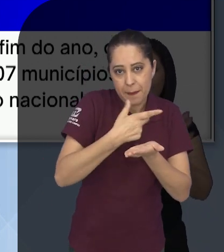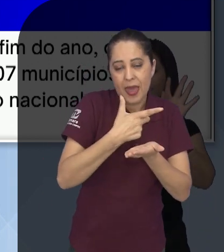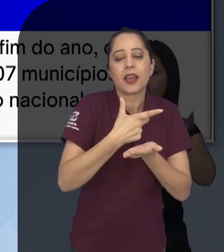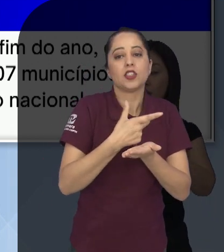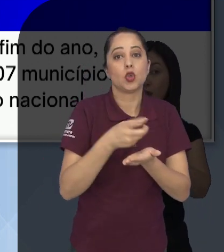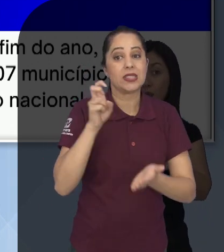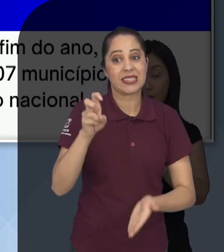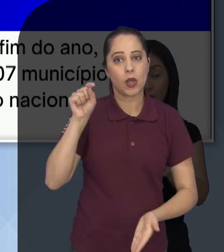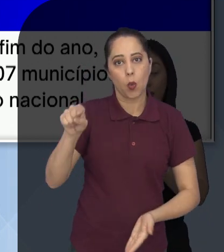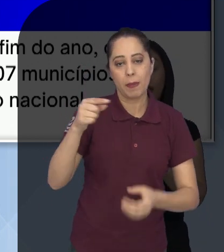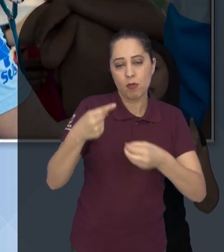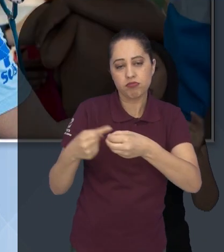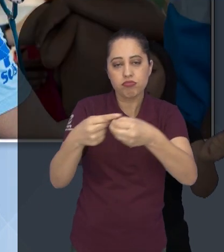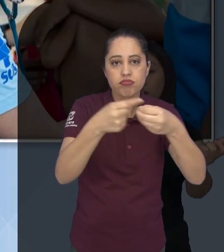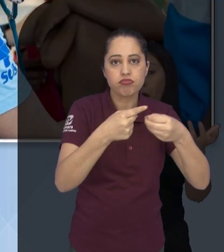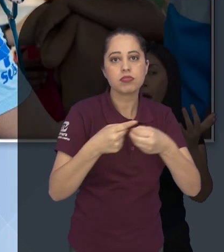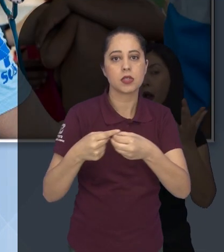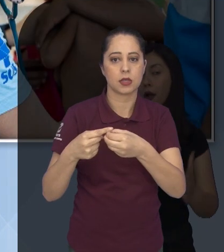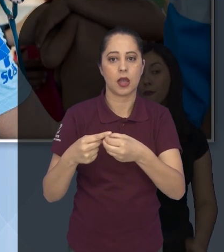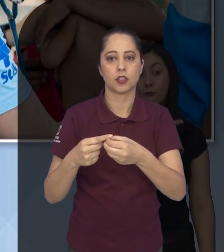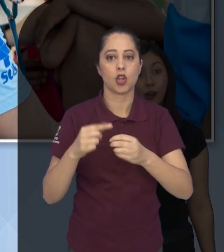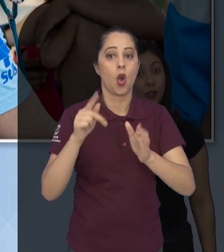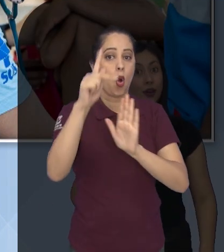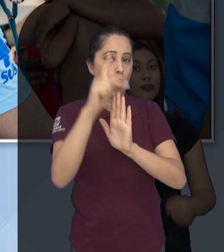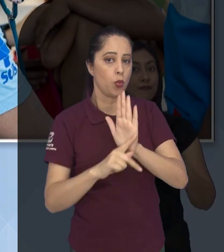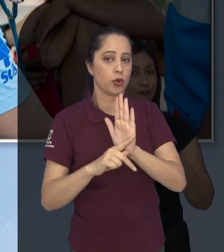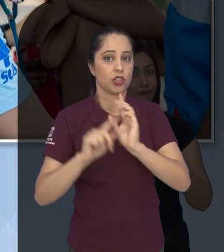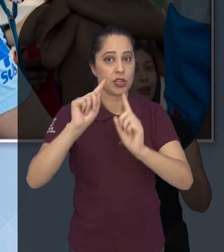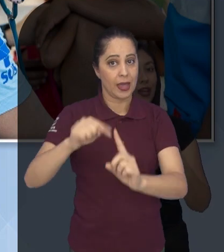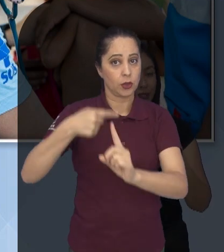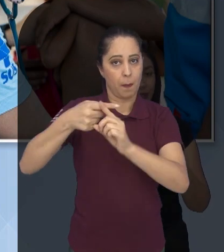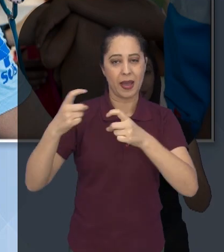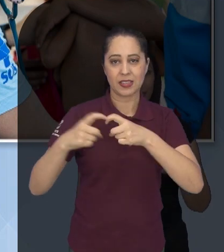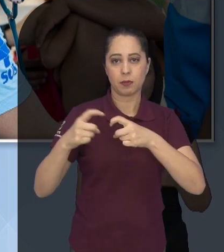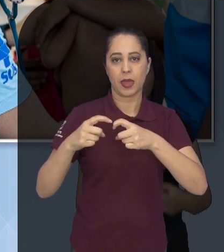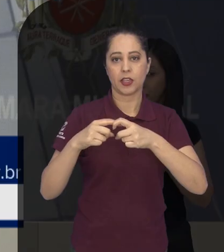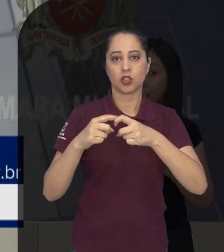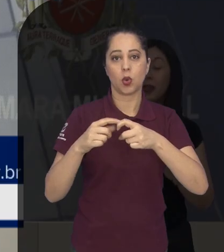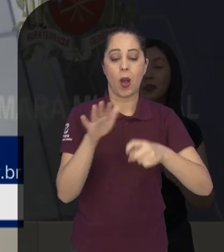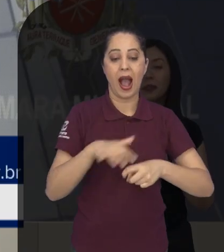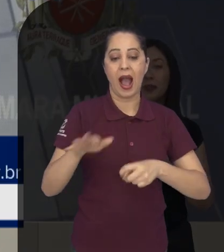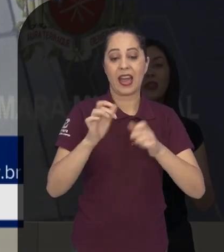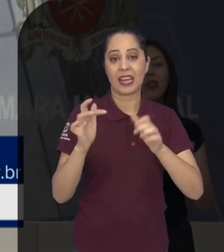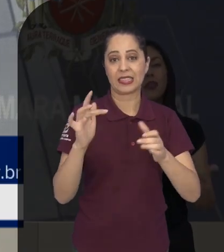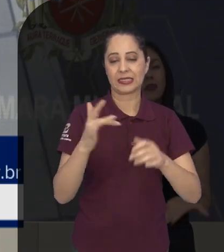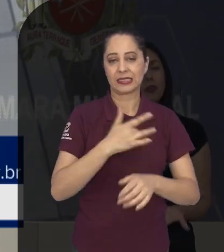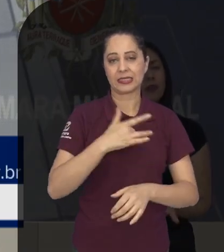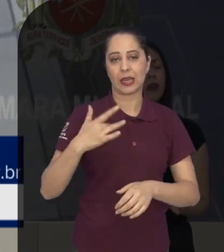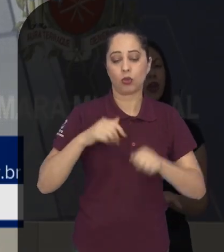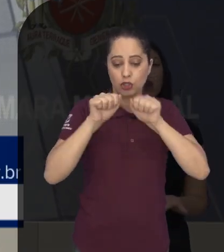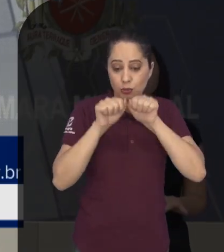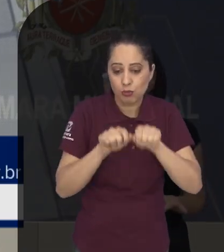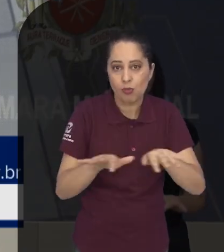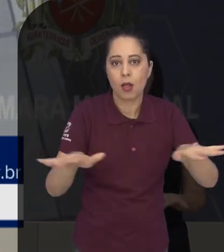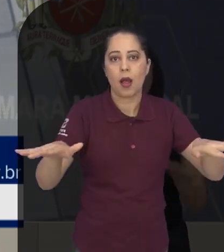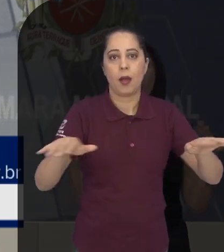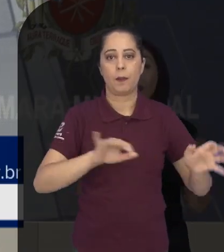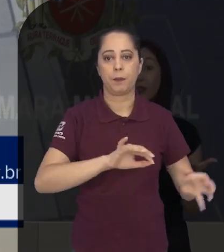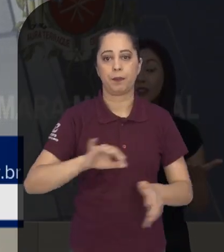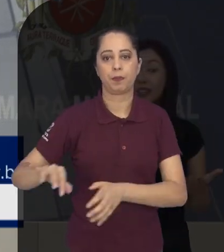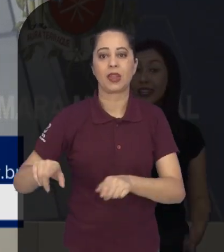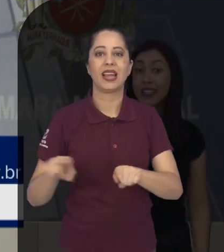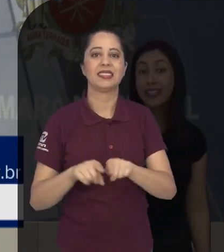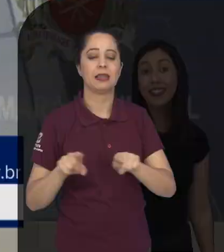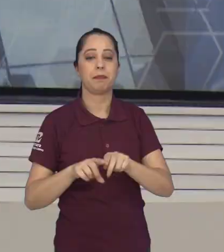5 mil cidades brasileiras. Já o Mais Médicos irá ampliar o acesso à saúde. Já o vereador doutor José Cláudio informou a